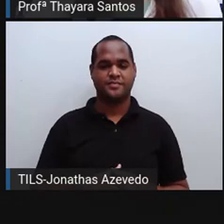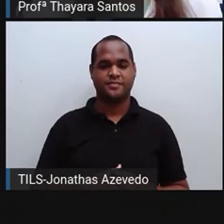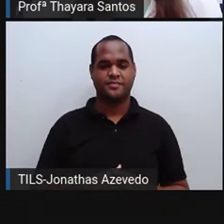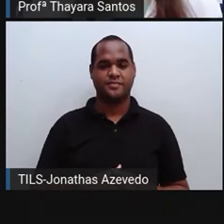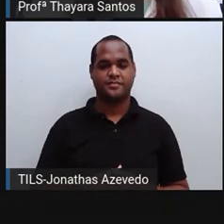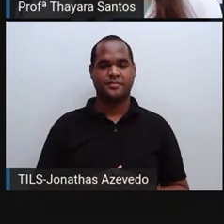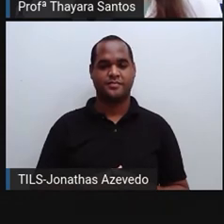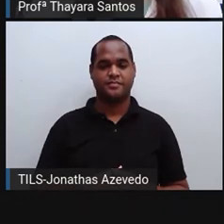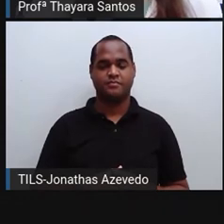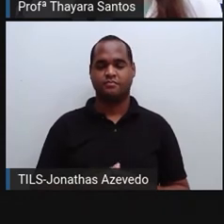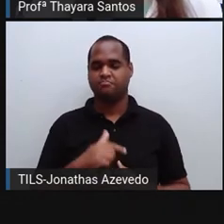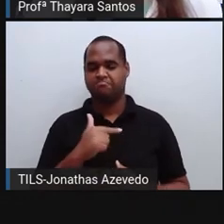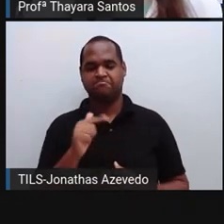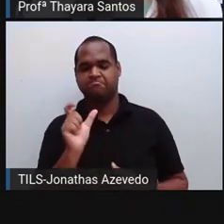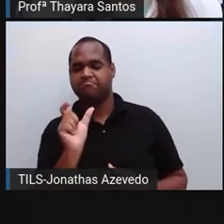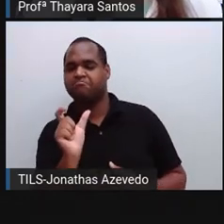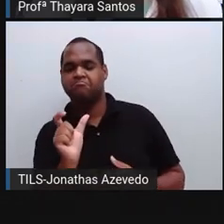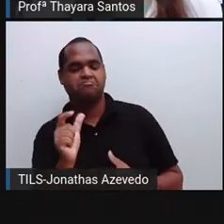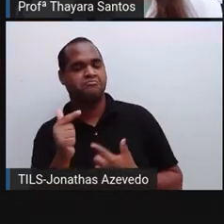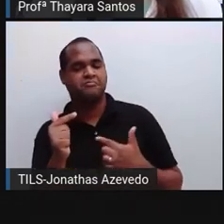Não tem nenhuma palavra aqui.